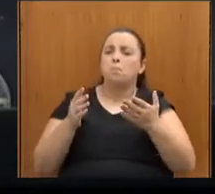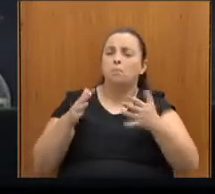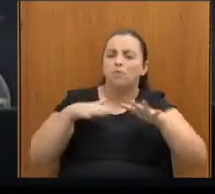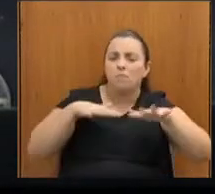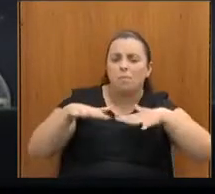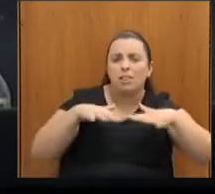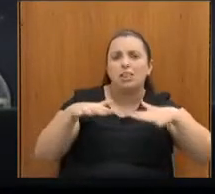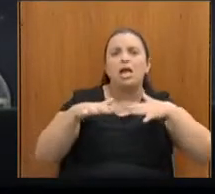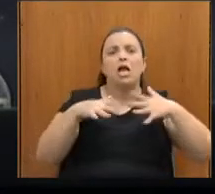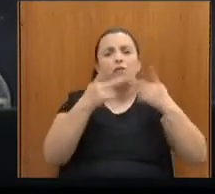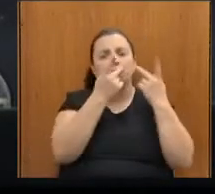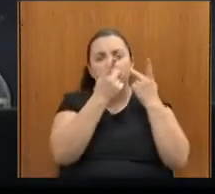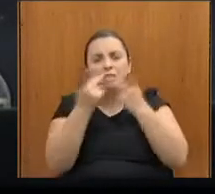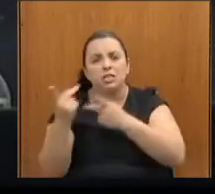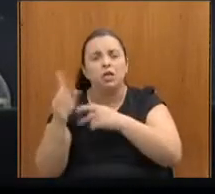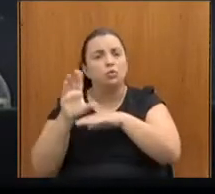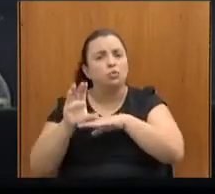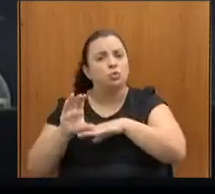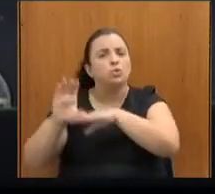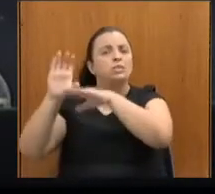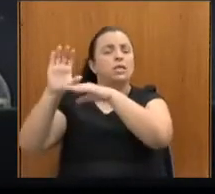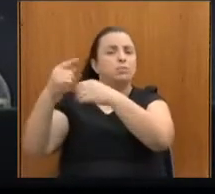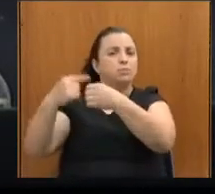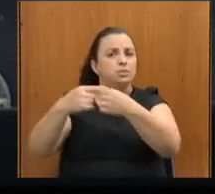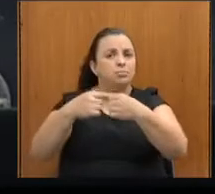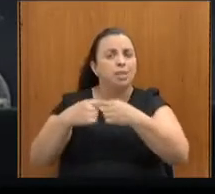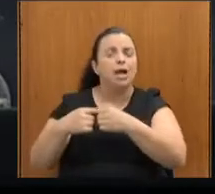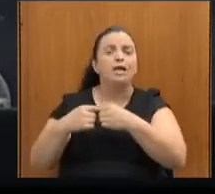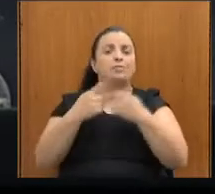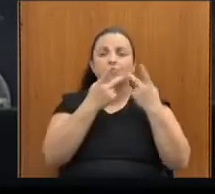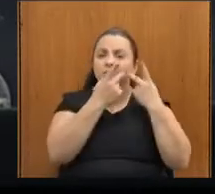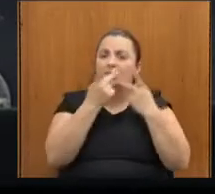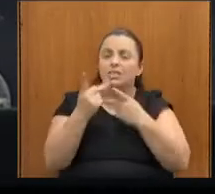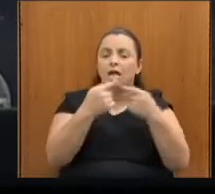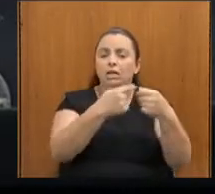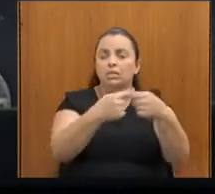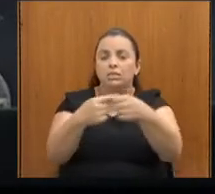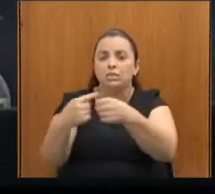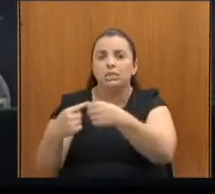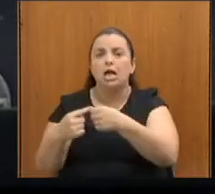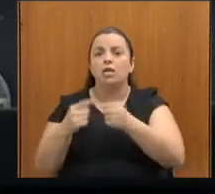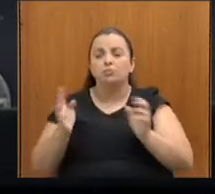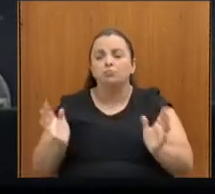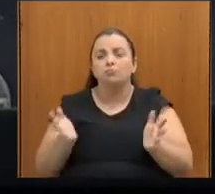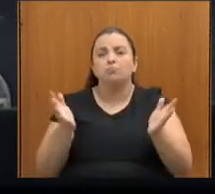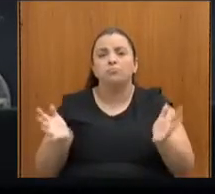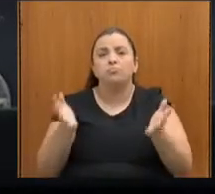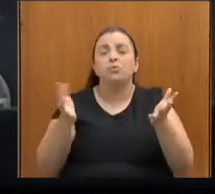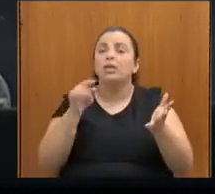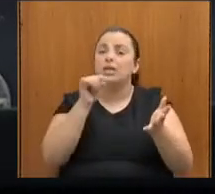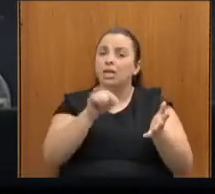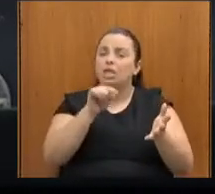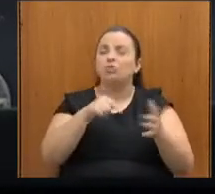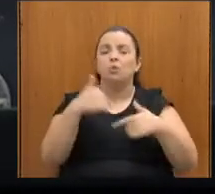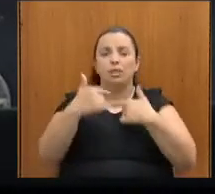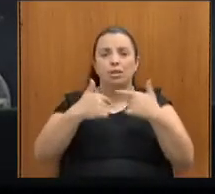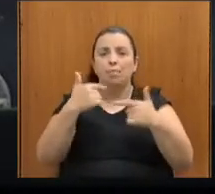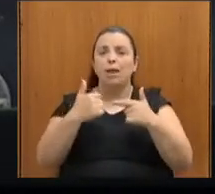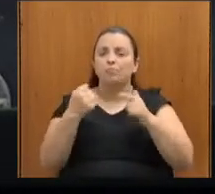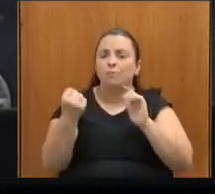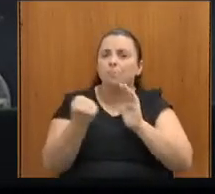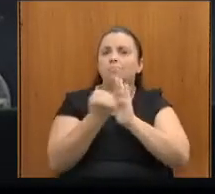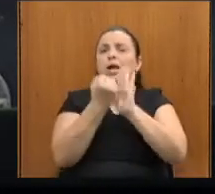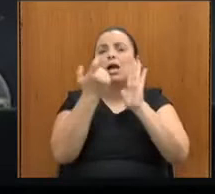conselhos municipais, visitando os municípios, incentivando, tem sido marcada e ficará